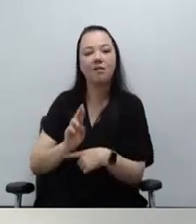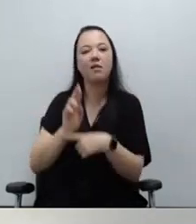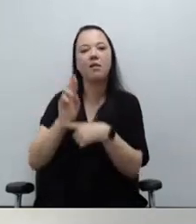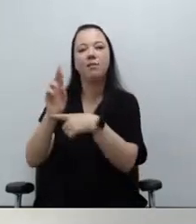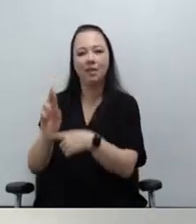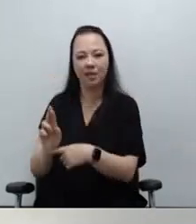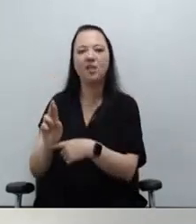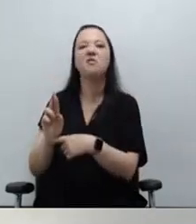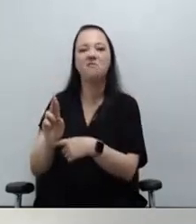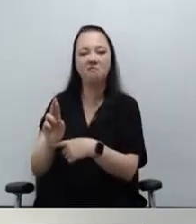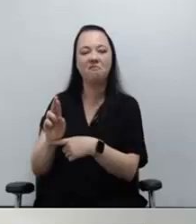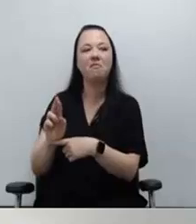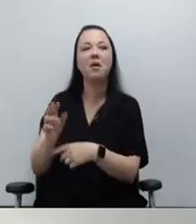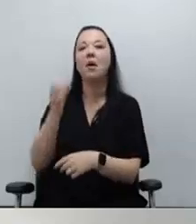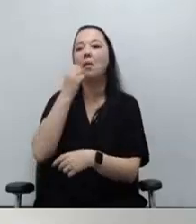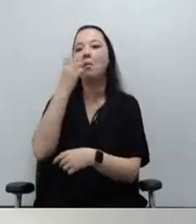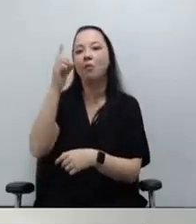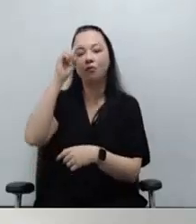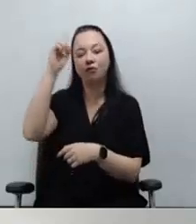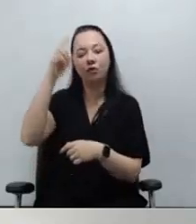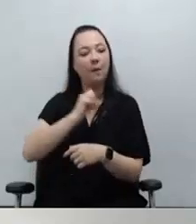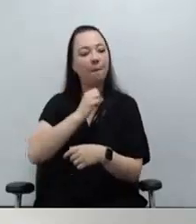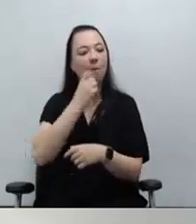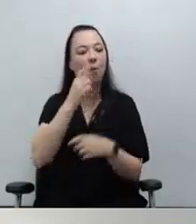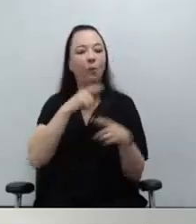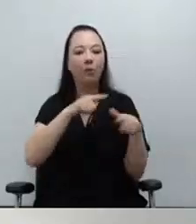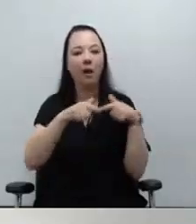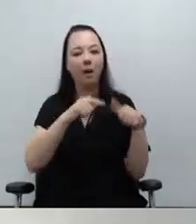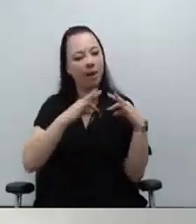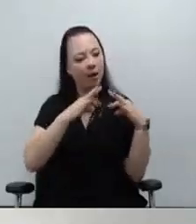onde estiver. Bom dia e bom trabalho a todos e todas.